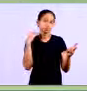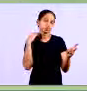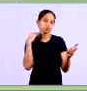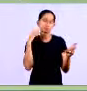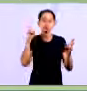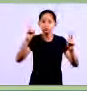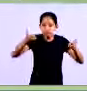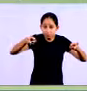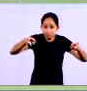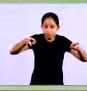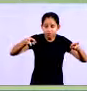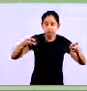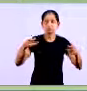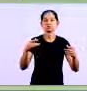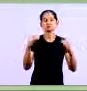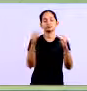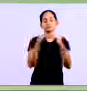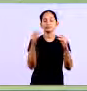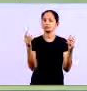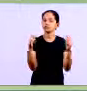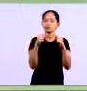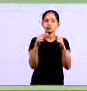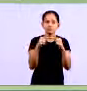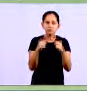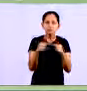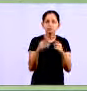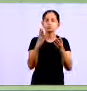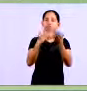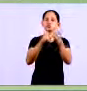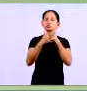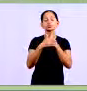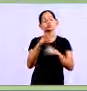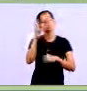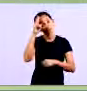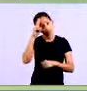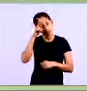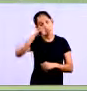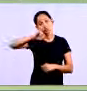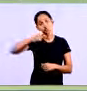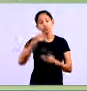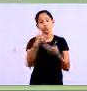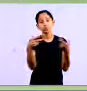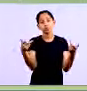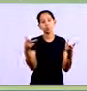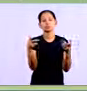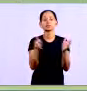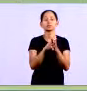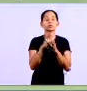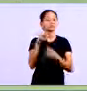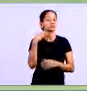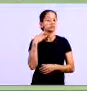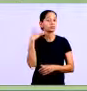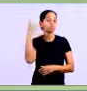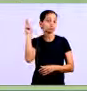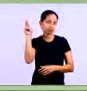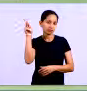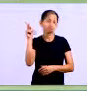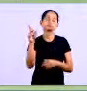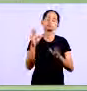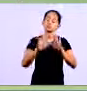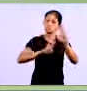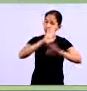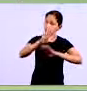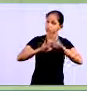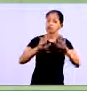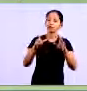pegar o seu extrato ele tem que estar batendo tá lembre- que você tem taxas bancárias tem juros que às vezes você paga na conta corrente a debita é direto então você tem que estar